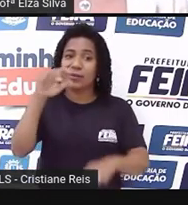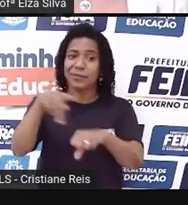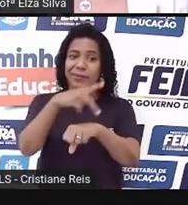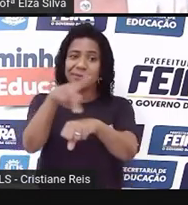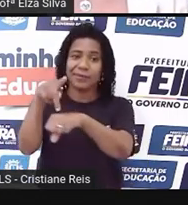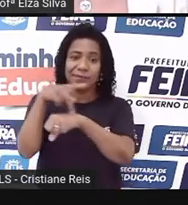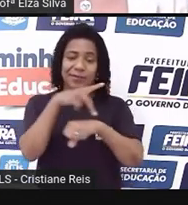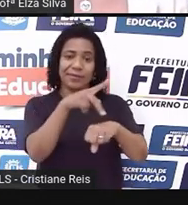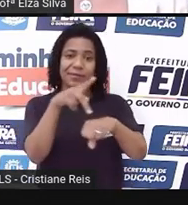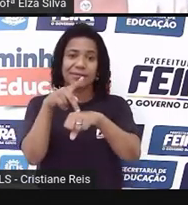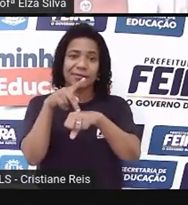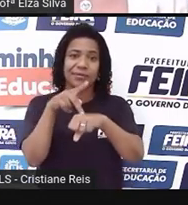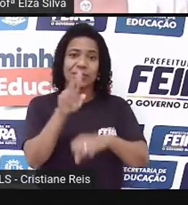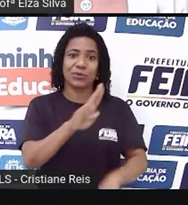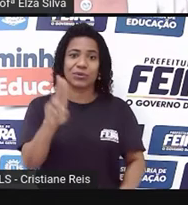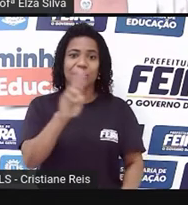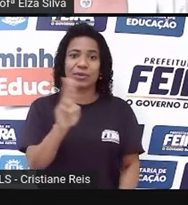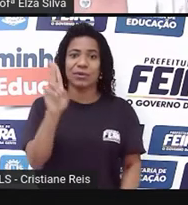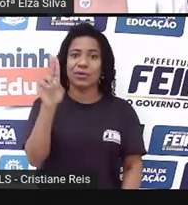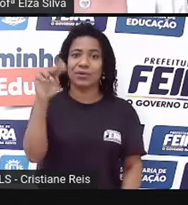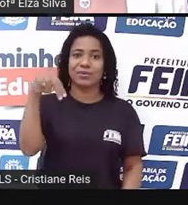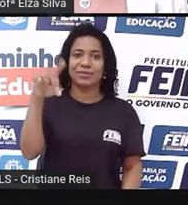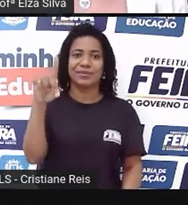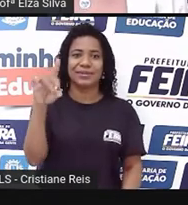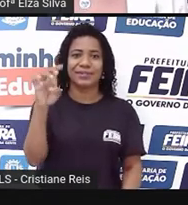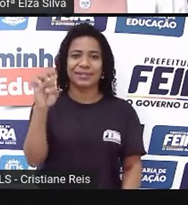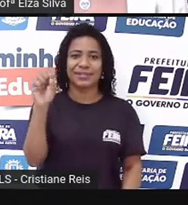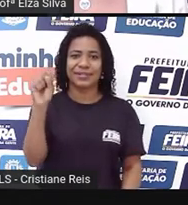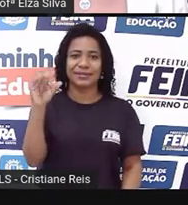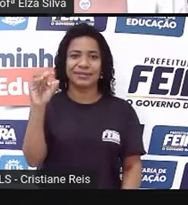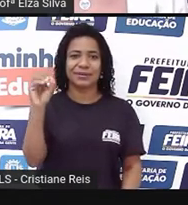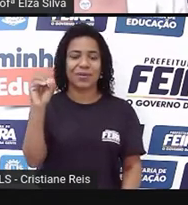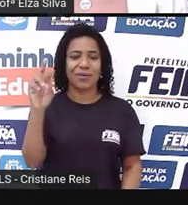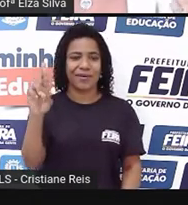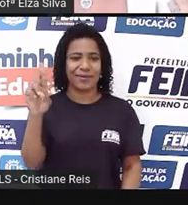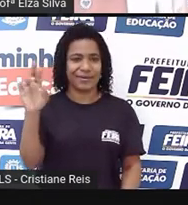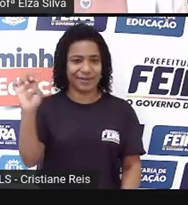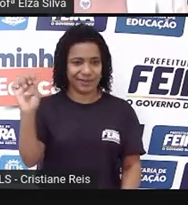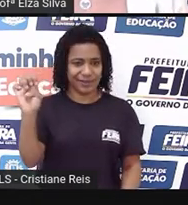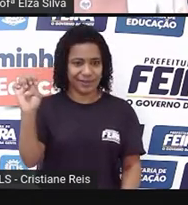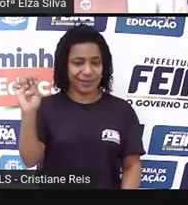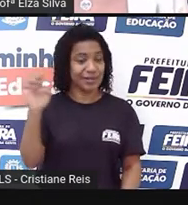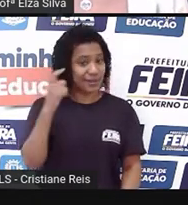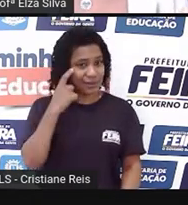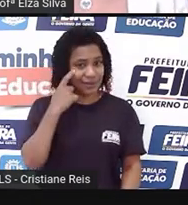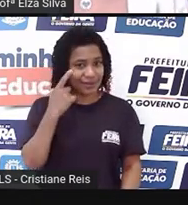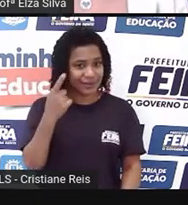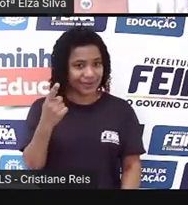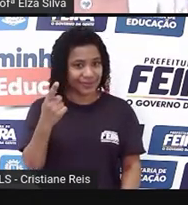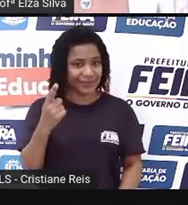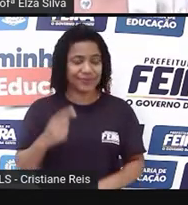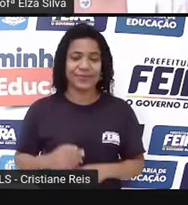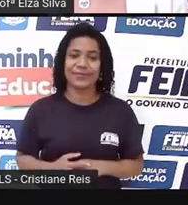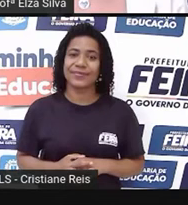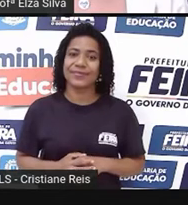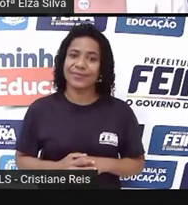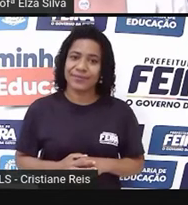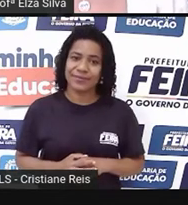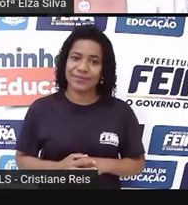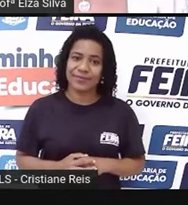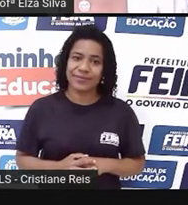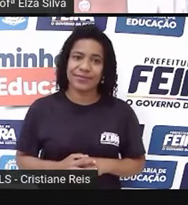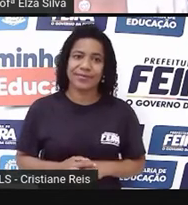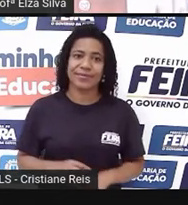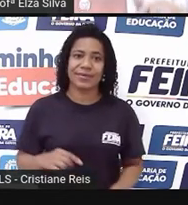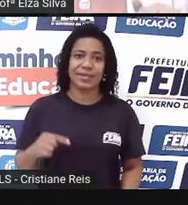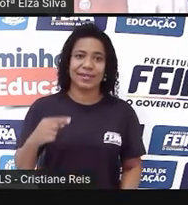isto aqui se chama de underscore. Ok, students? Sex. Esse tracinho que a gente chama aqui de